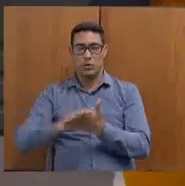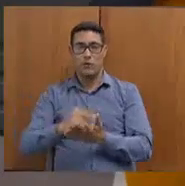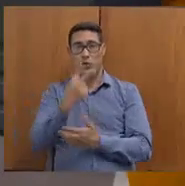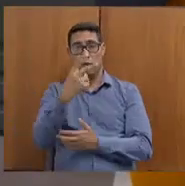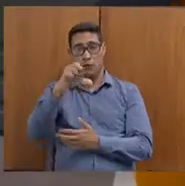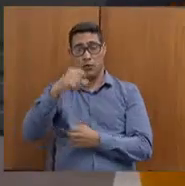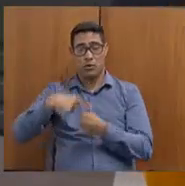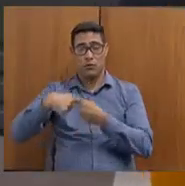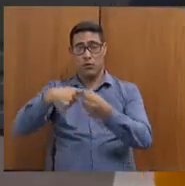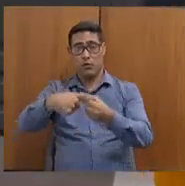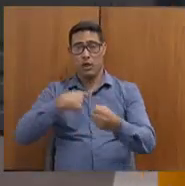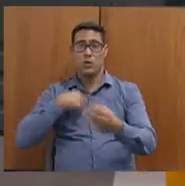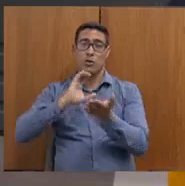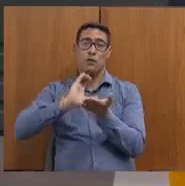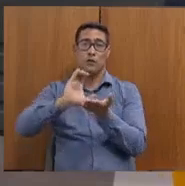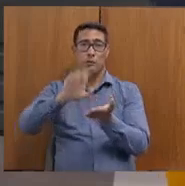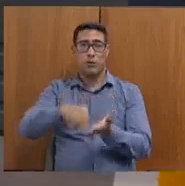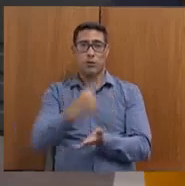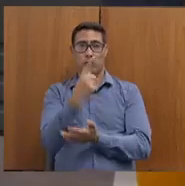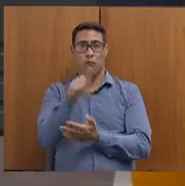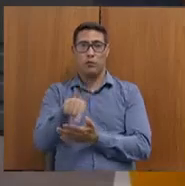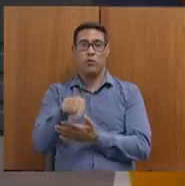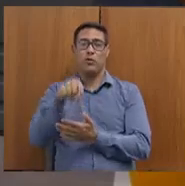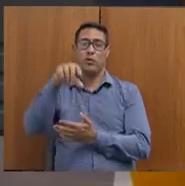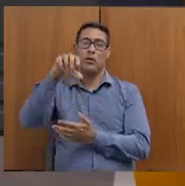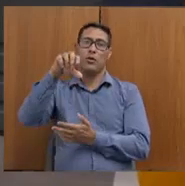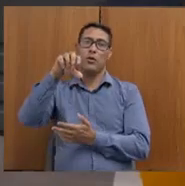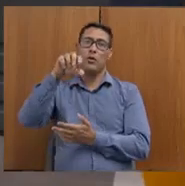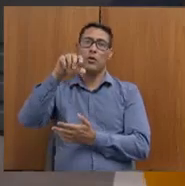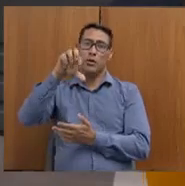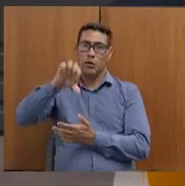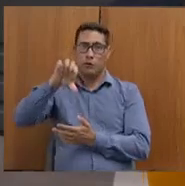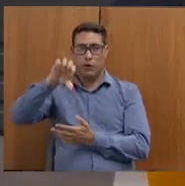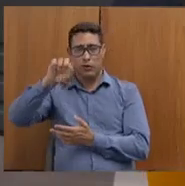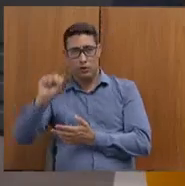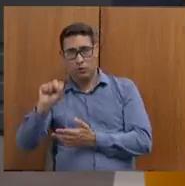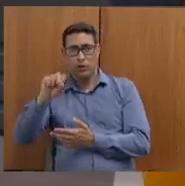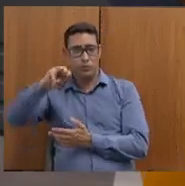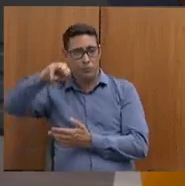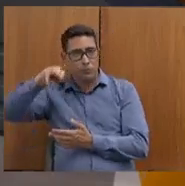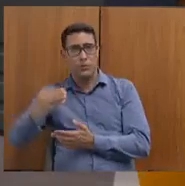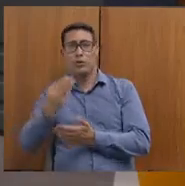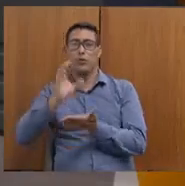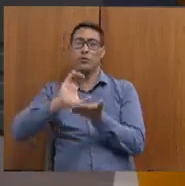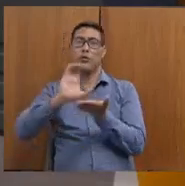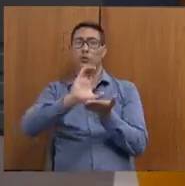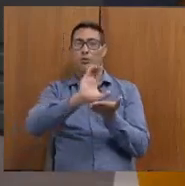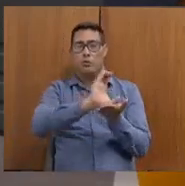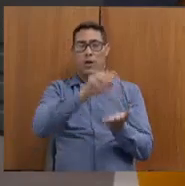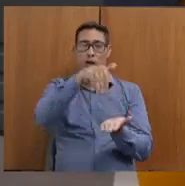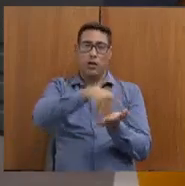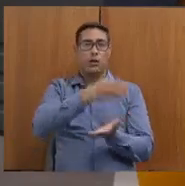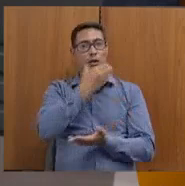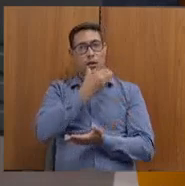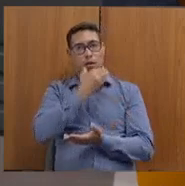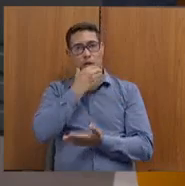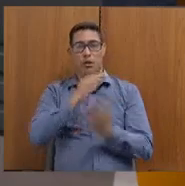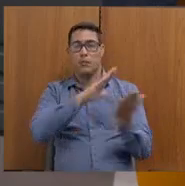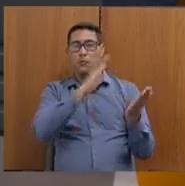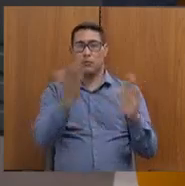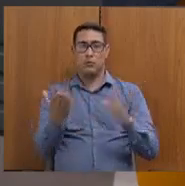investimento de 1,98 milhão investidos, até dezembro de 2023.